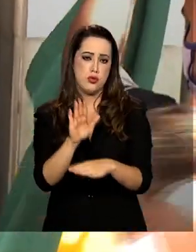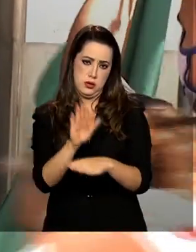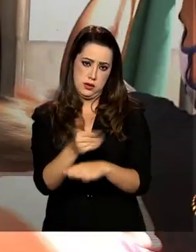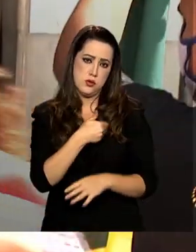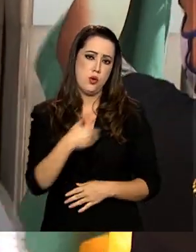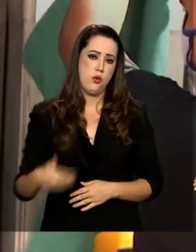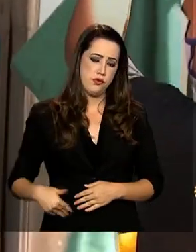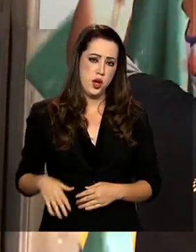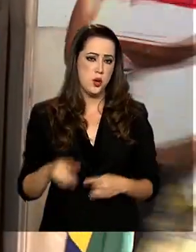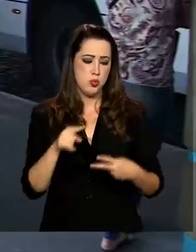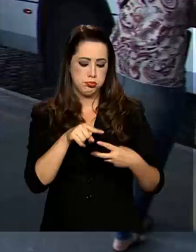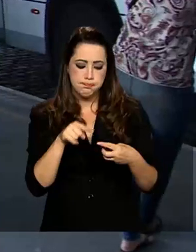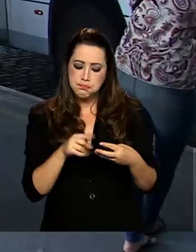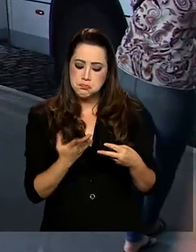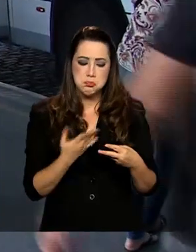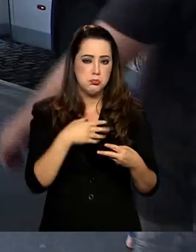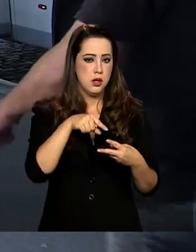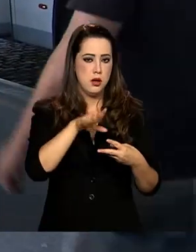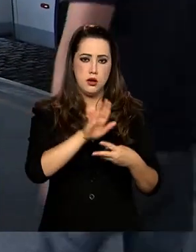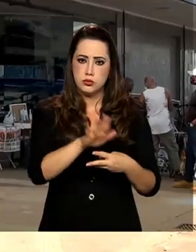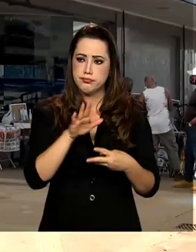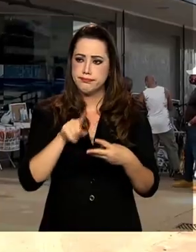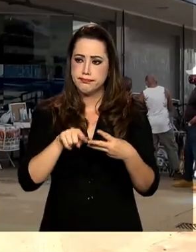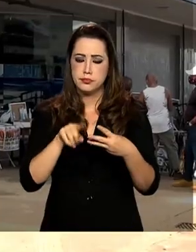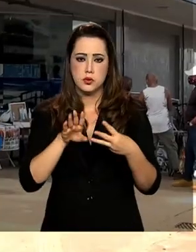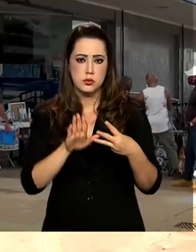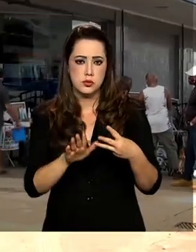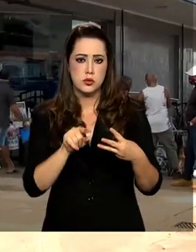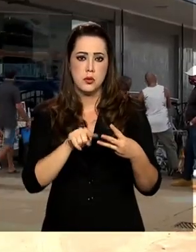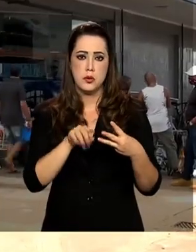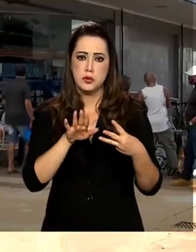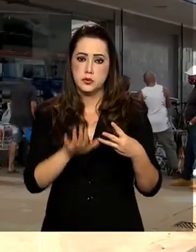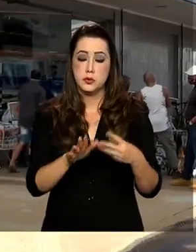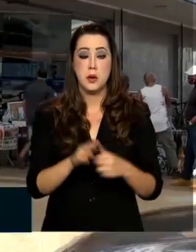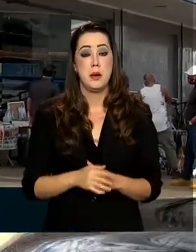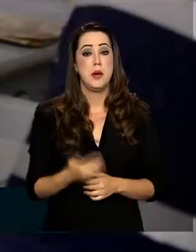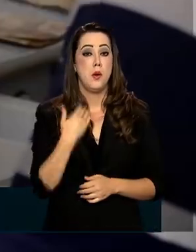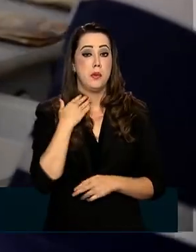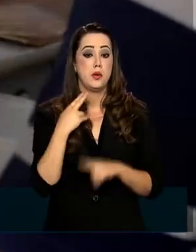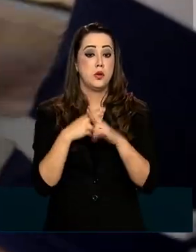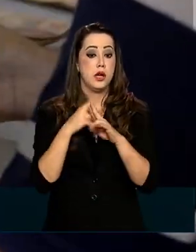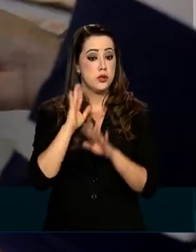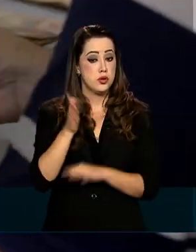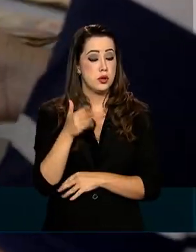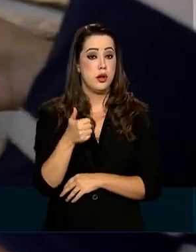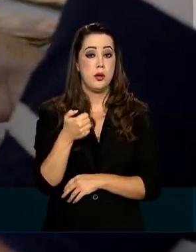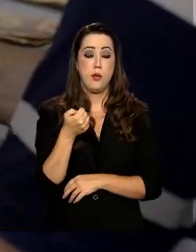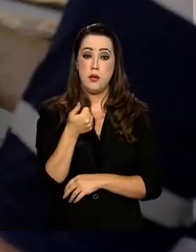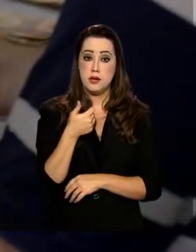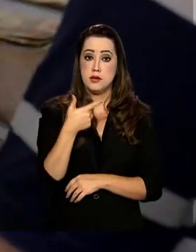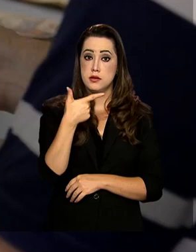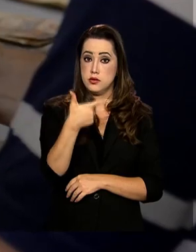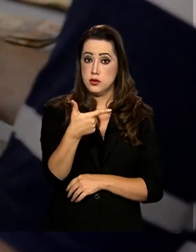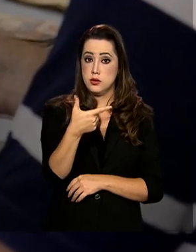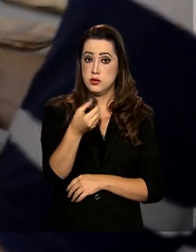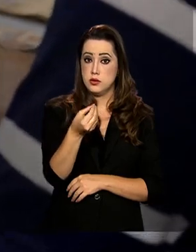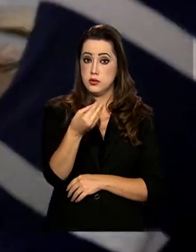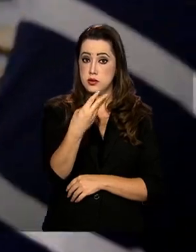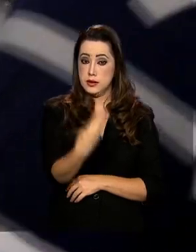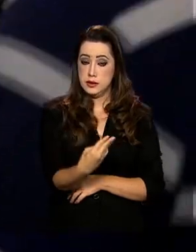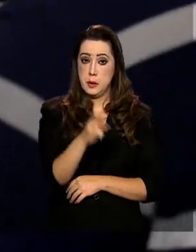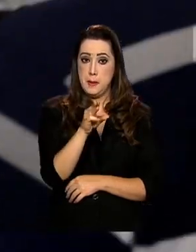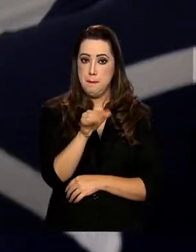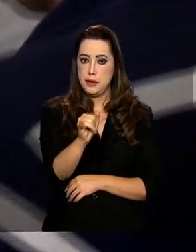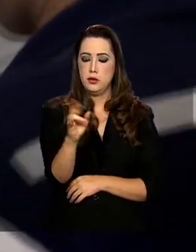durante a pandemia de Covid-19. A Caixa pagou quase 203 bilhões de reais em